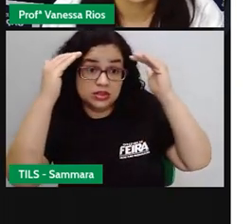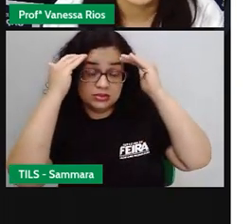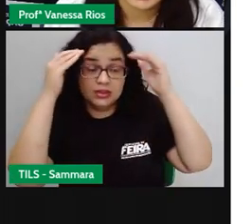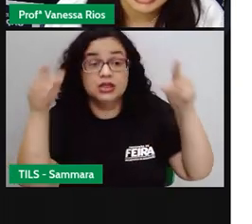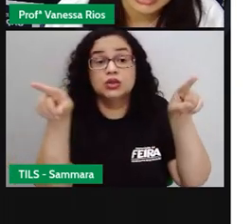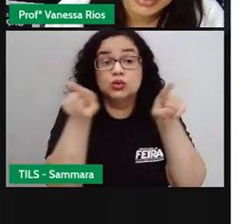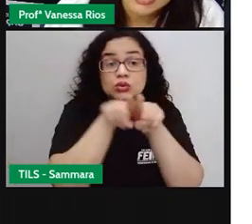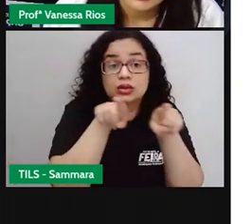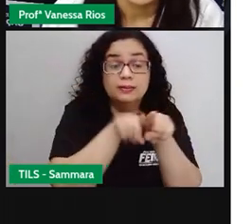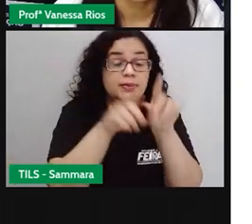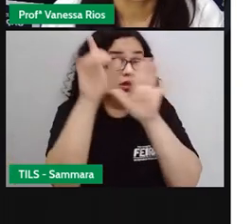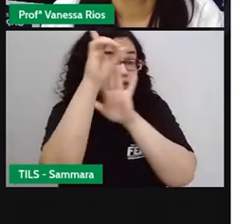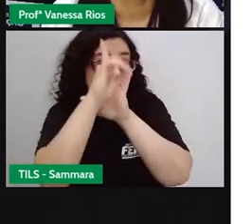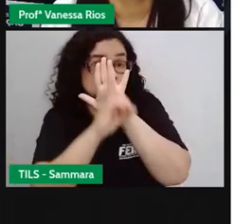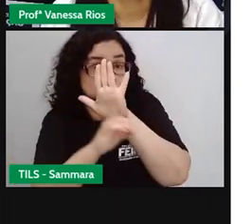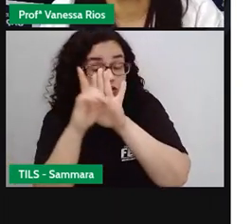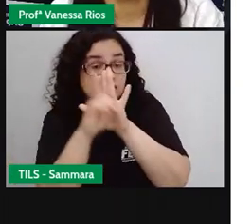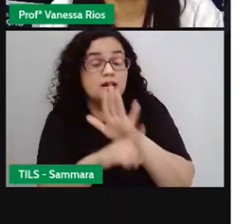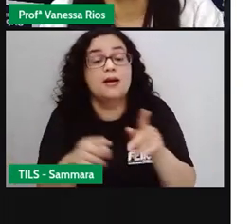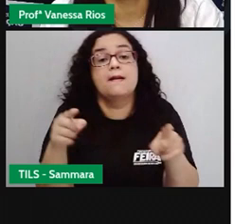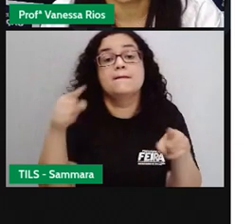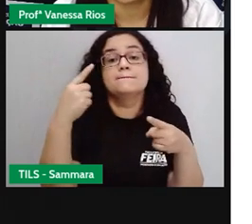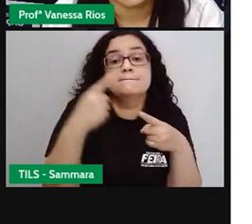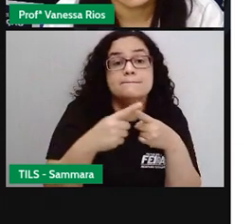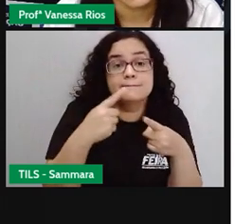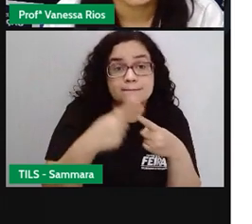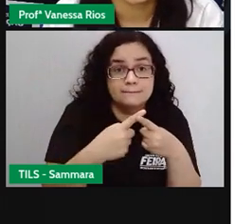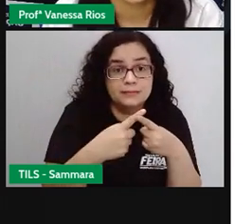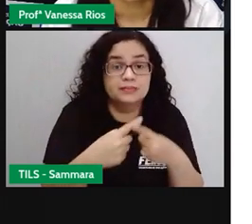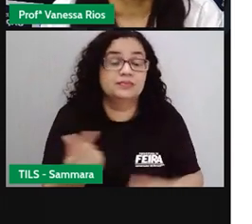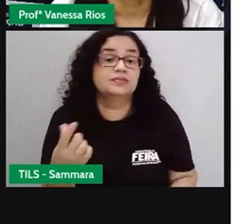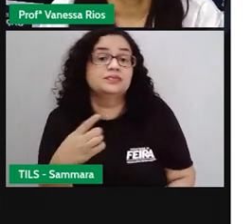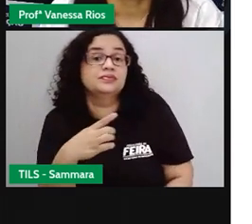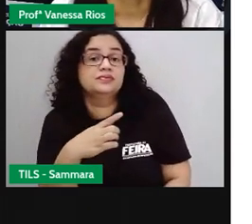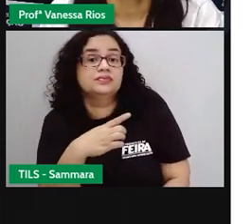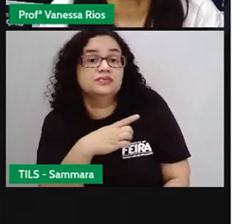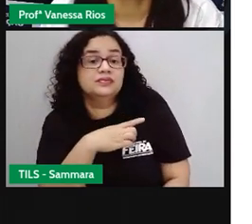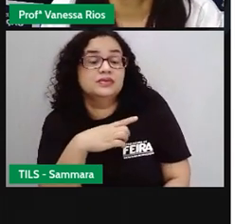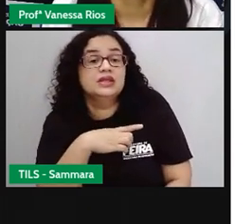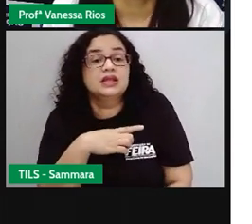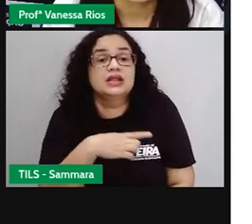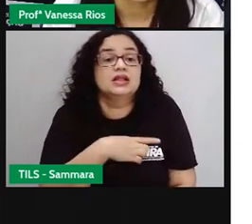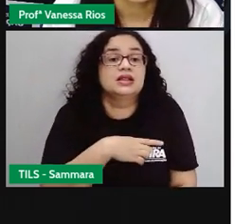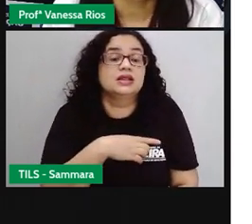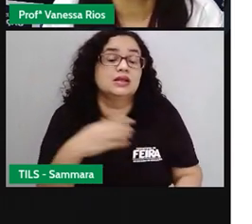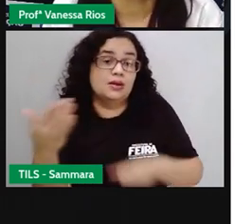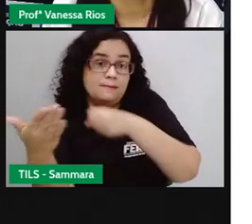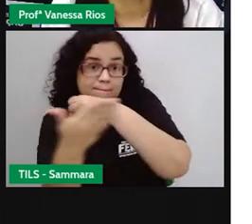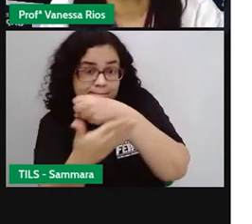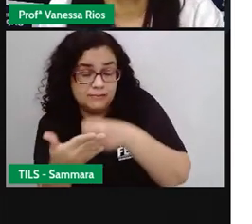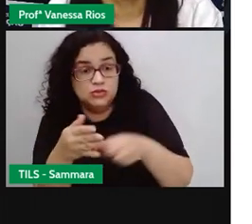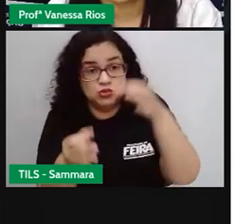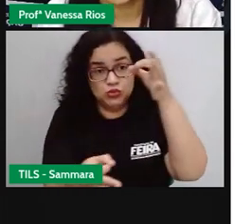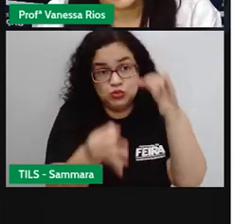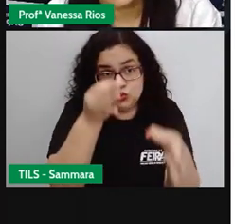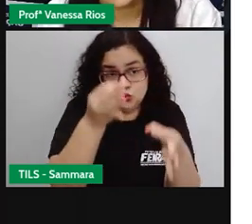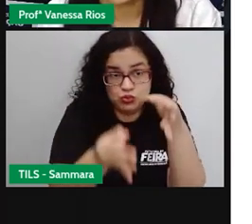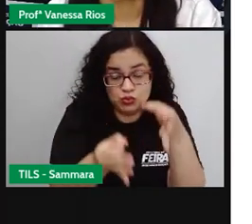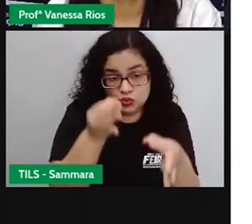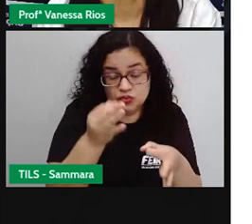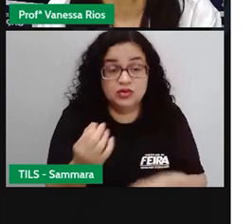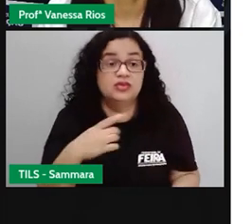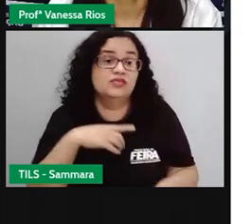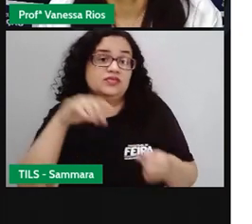também aos direitos, porque é todo esse relacionamento que vai ter como base justamente aquilo que